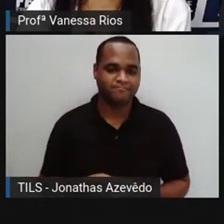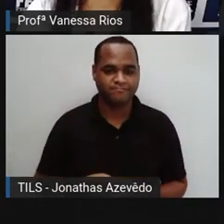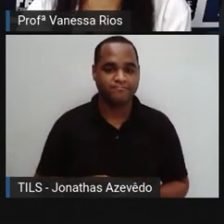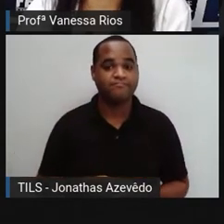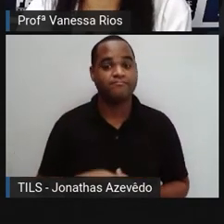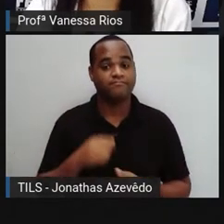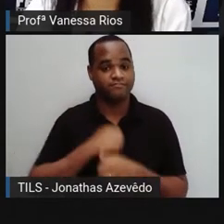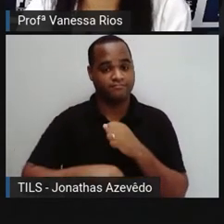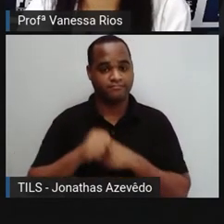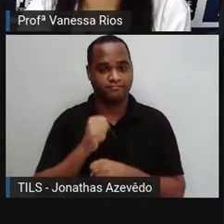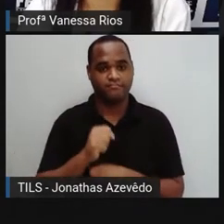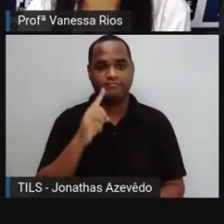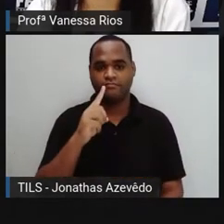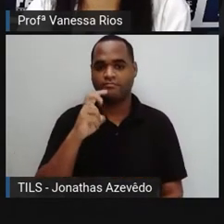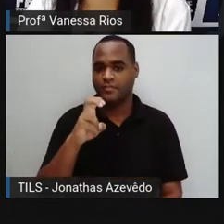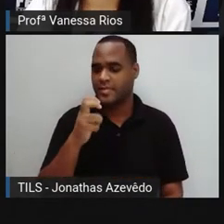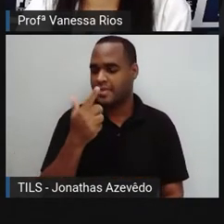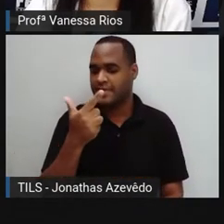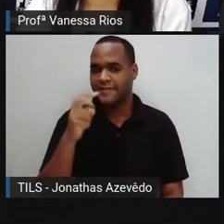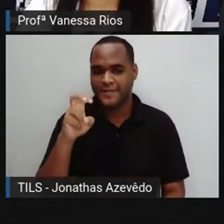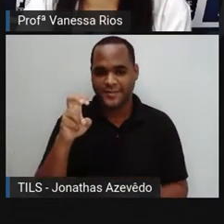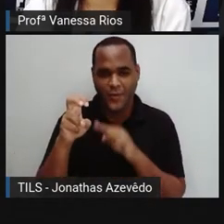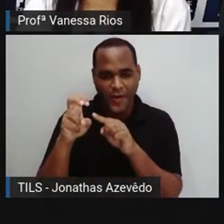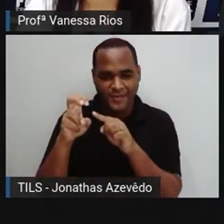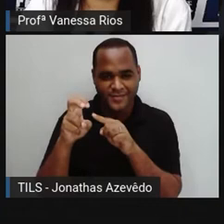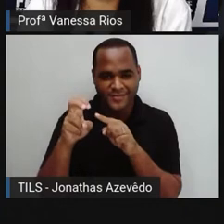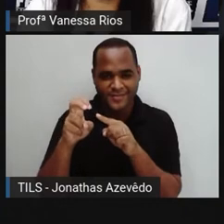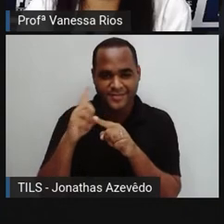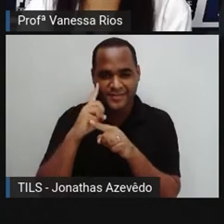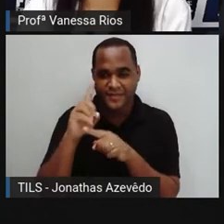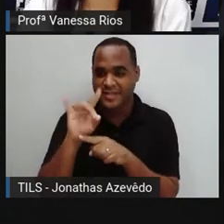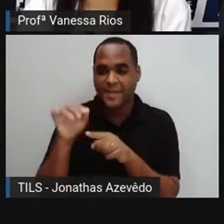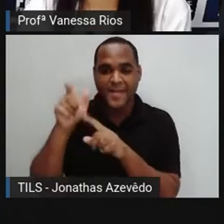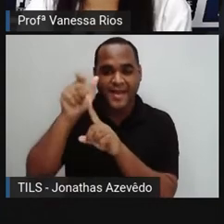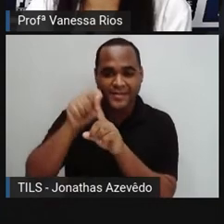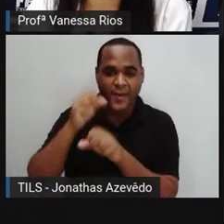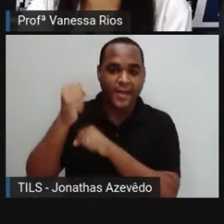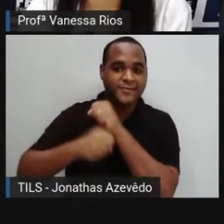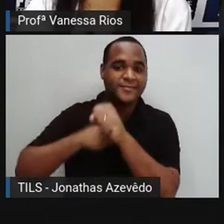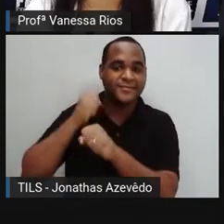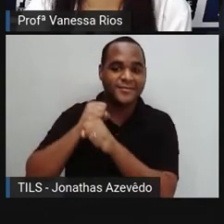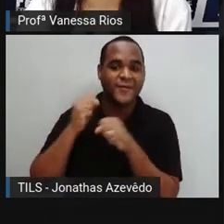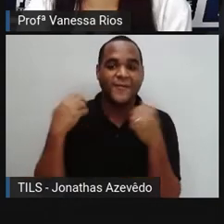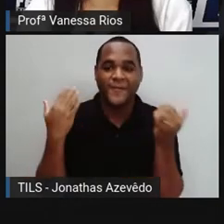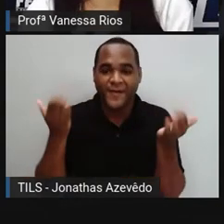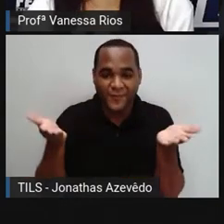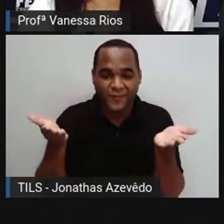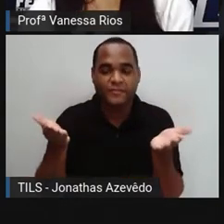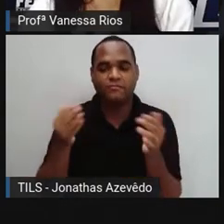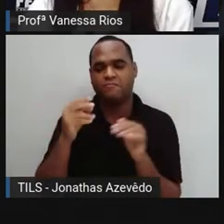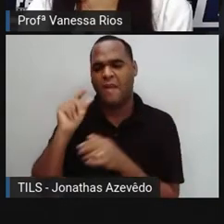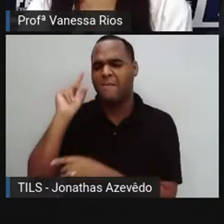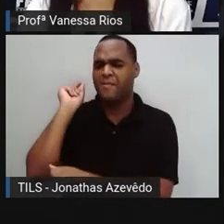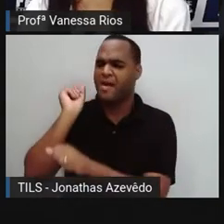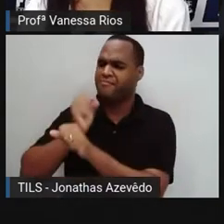Em 1525, olhem só aí as datas, né? Quanto tempo atrás,